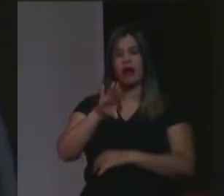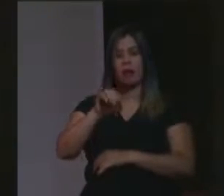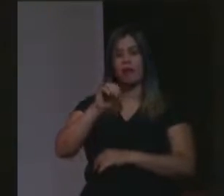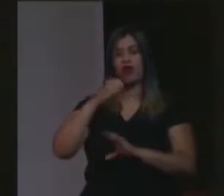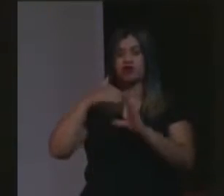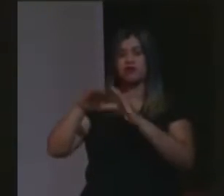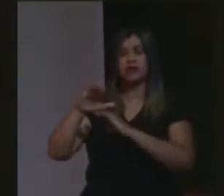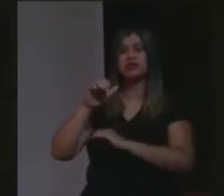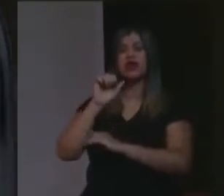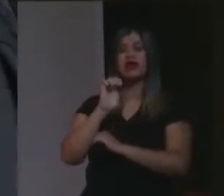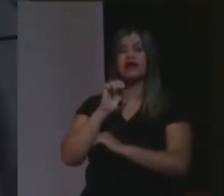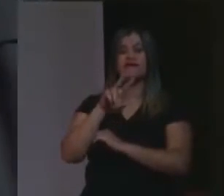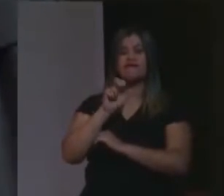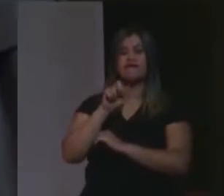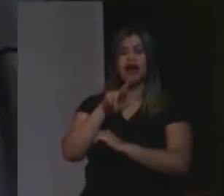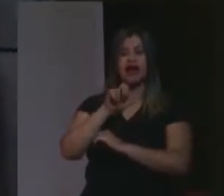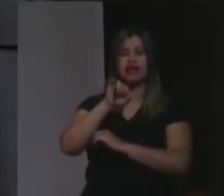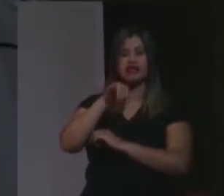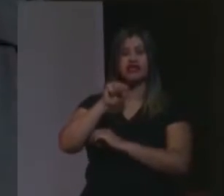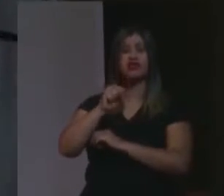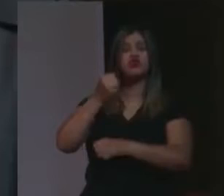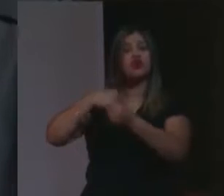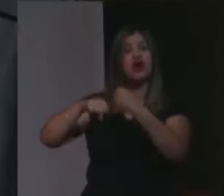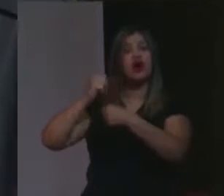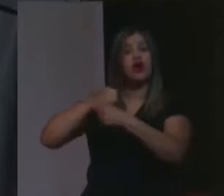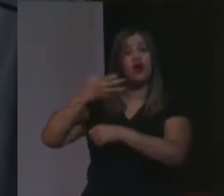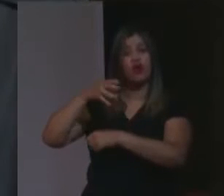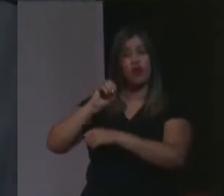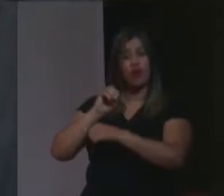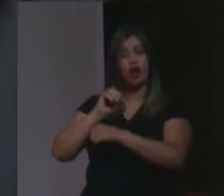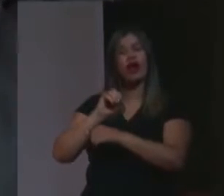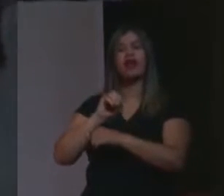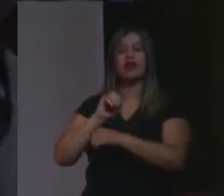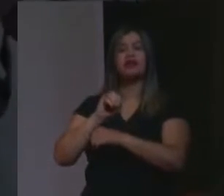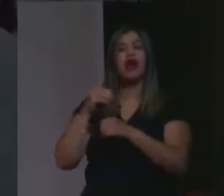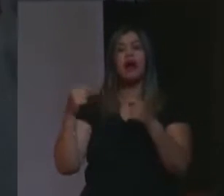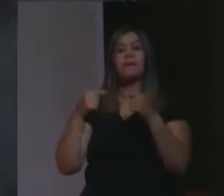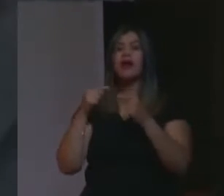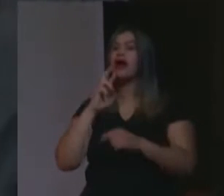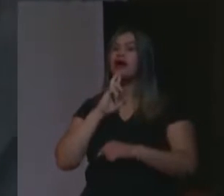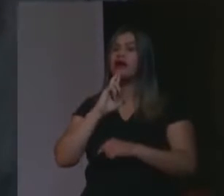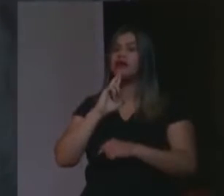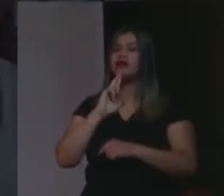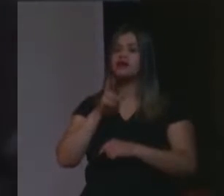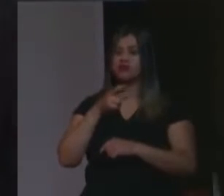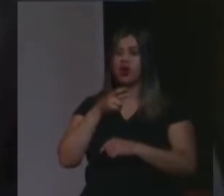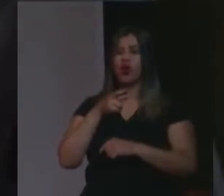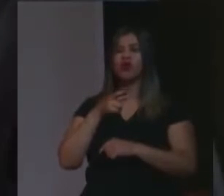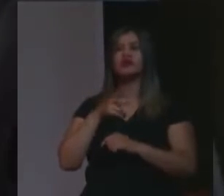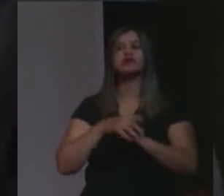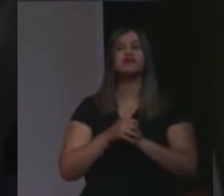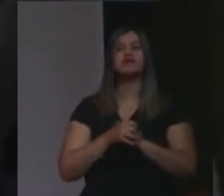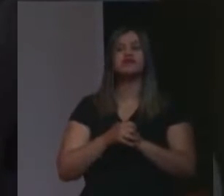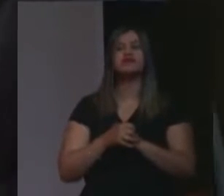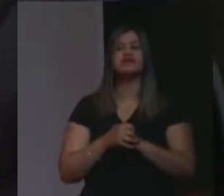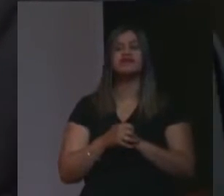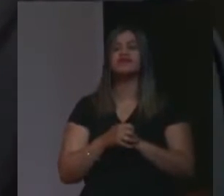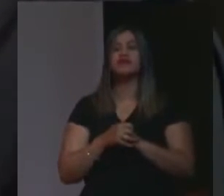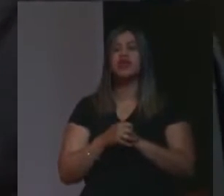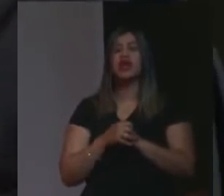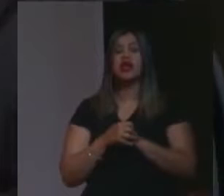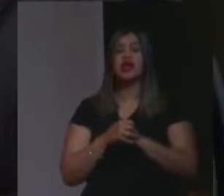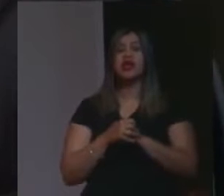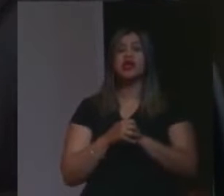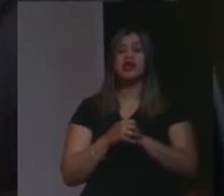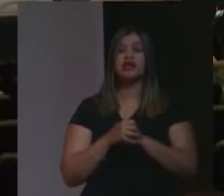nos anos 40, mais ou menos, respondendo a uma consulta do velho Evaristo de Moraes, se